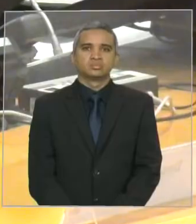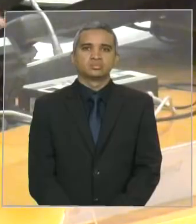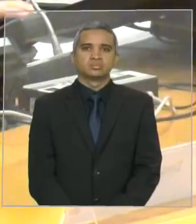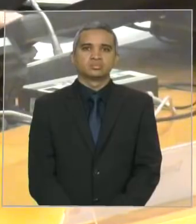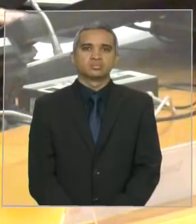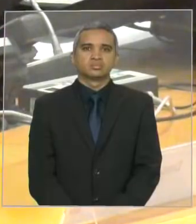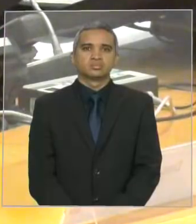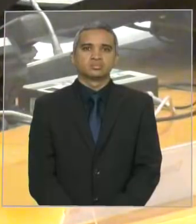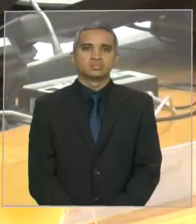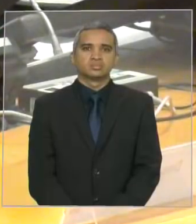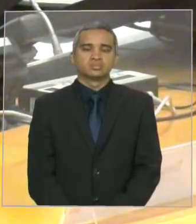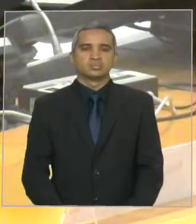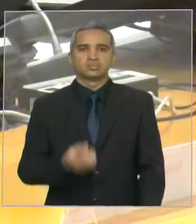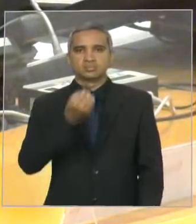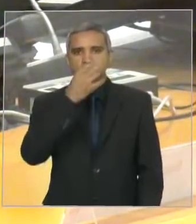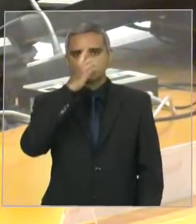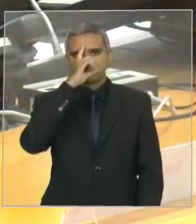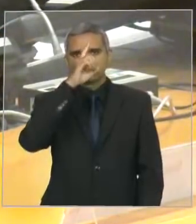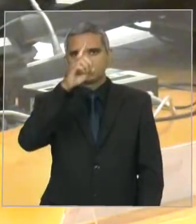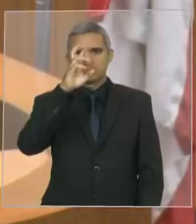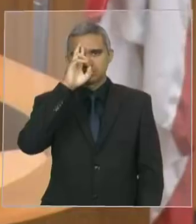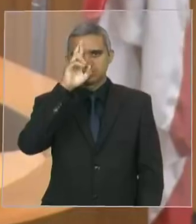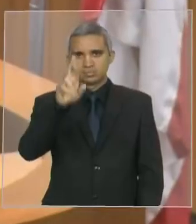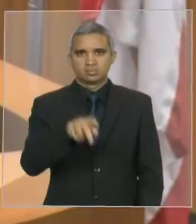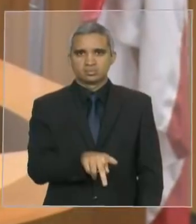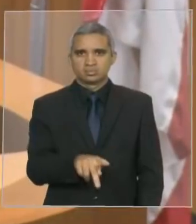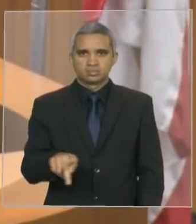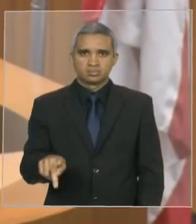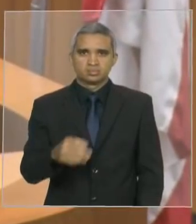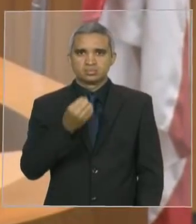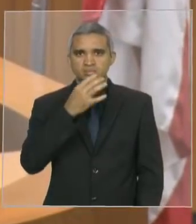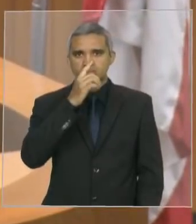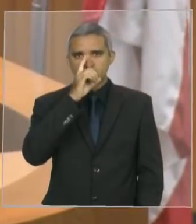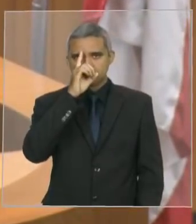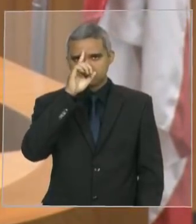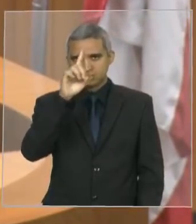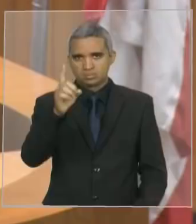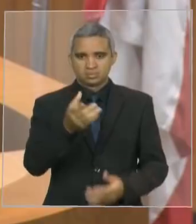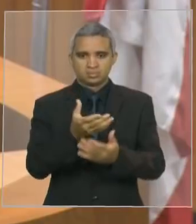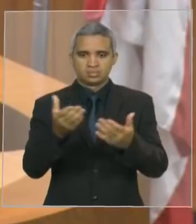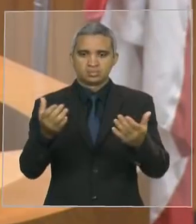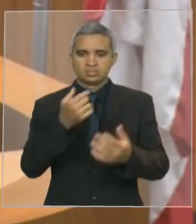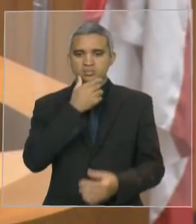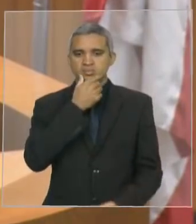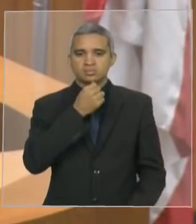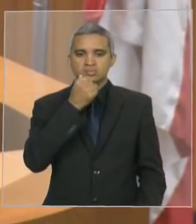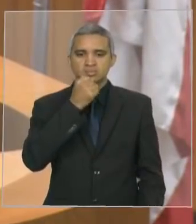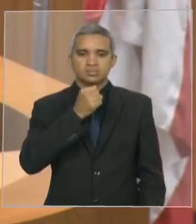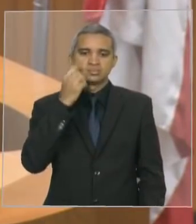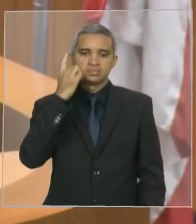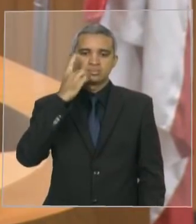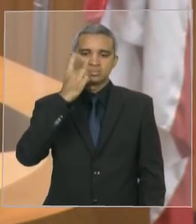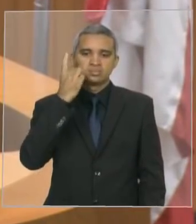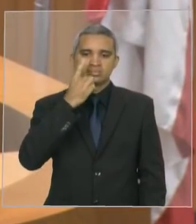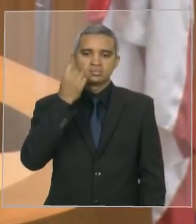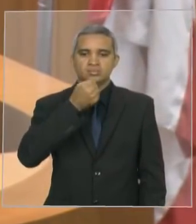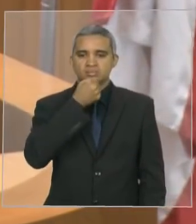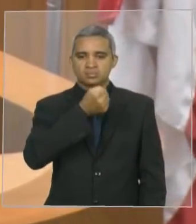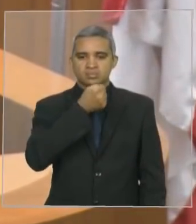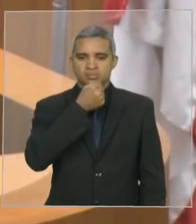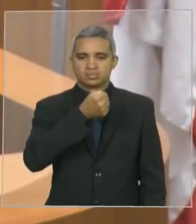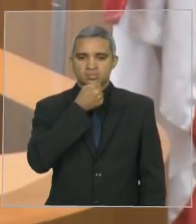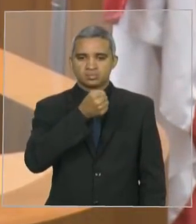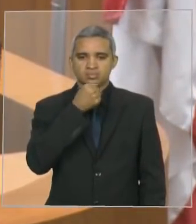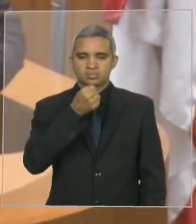Bom dia, senhor presidente, bom dia, deputados, deputadas, galeria, imprensa, servidores desta